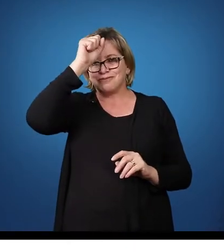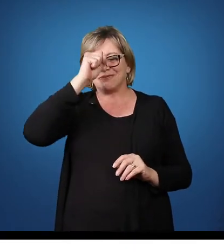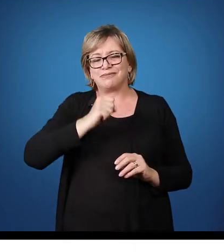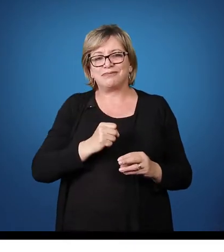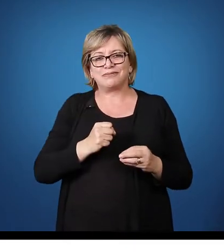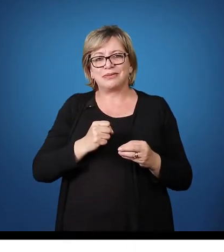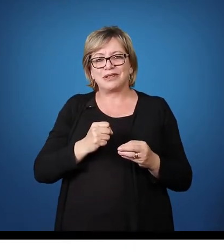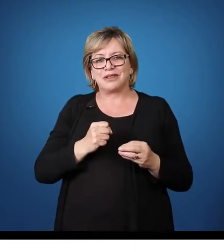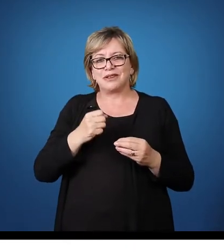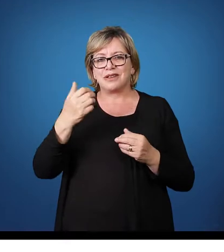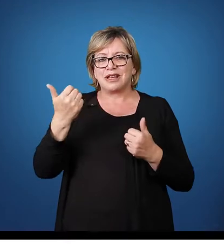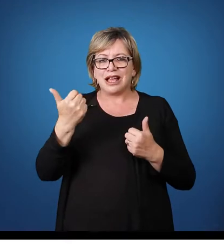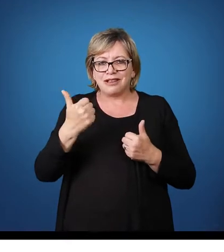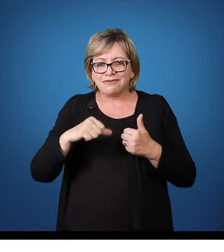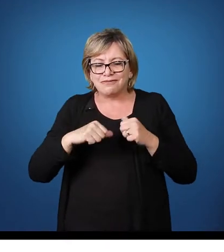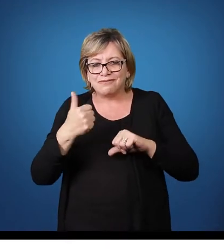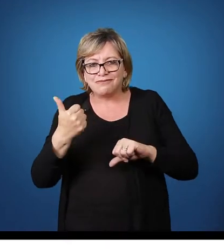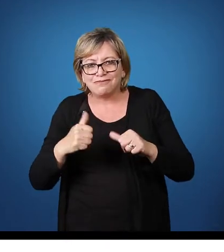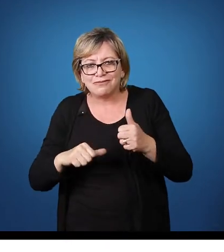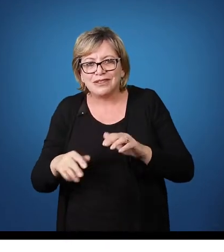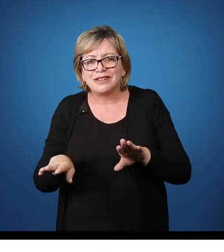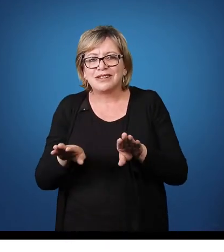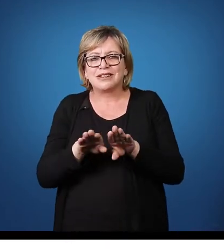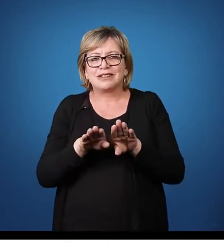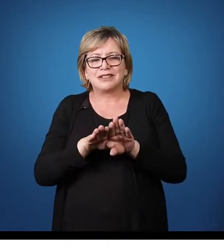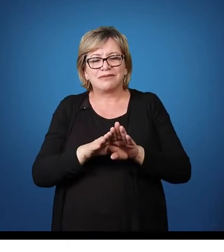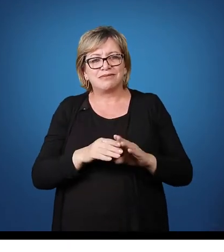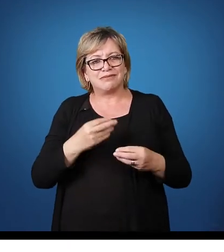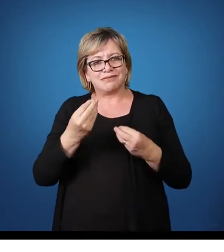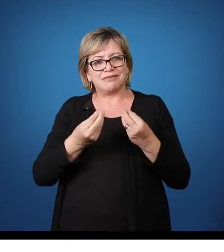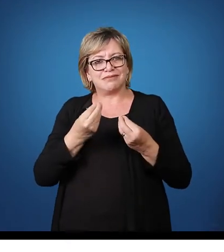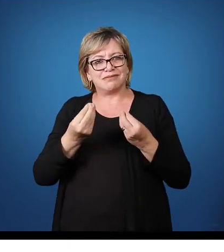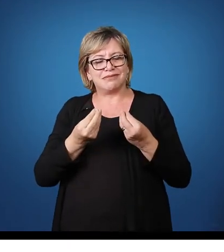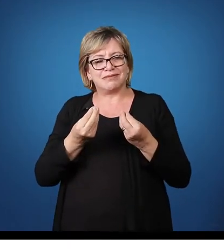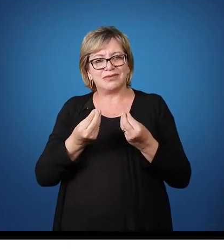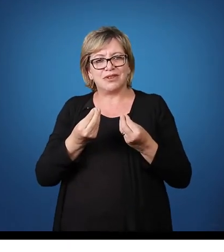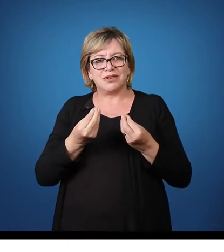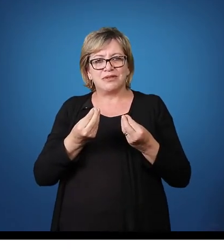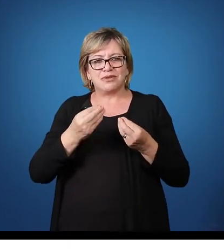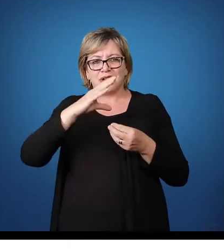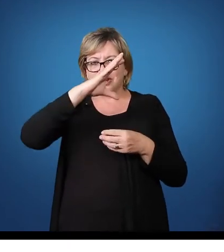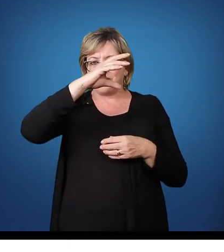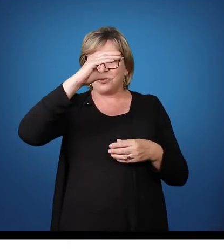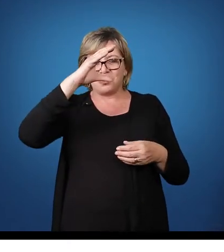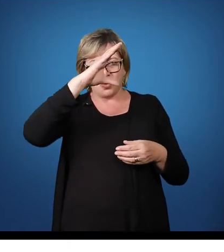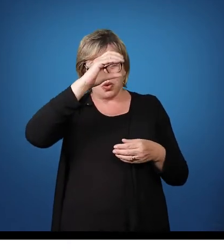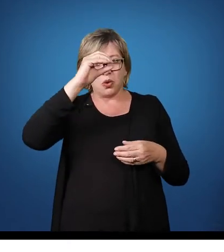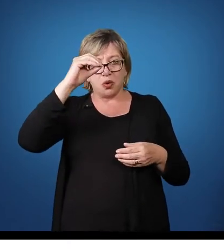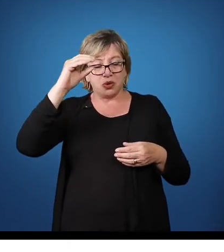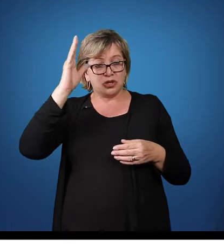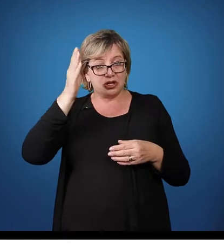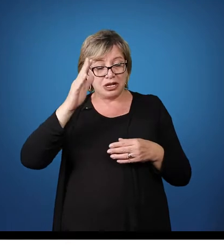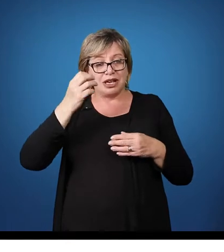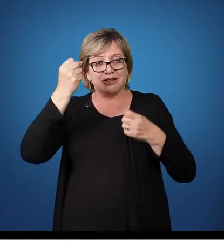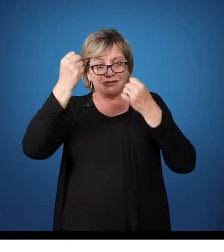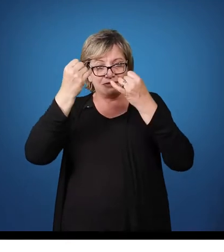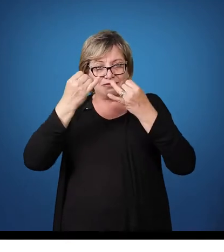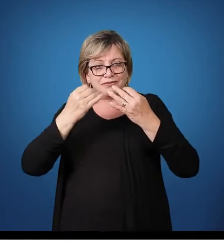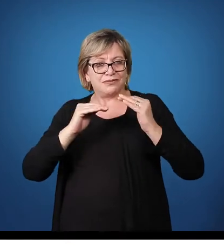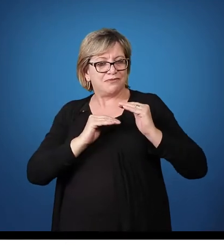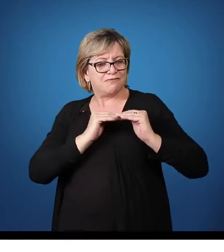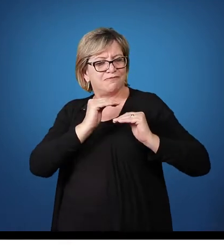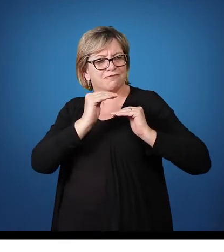Então, a avaliação também, a partir de como a coordenadora colocou que é desenvolvida, né,